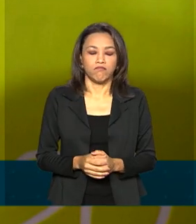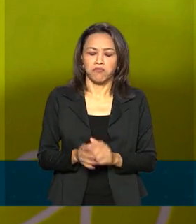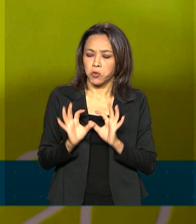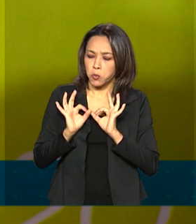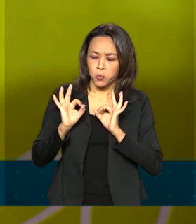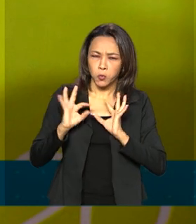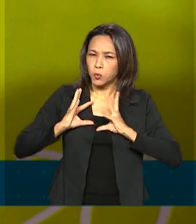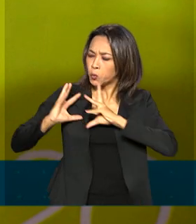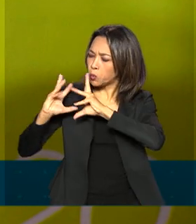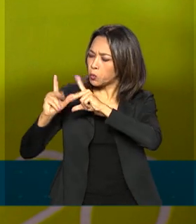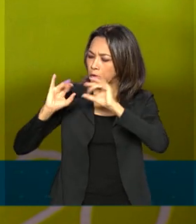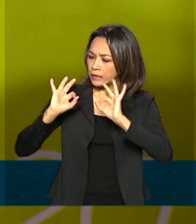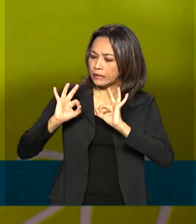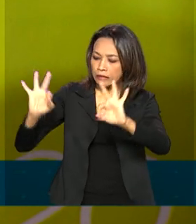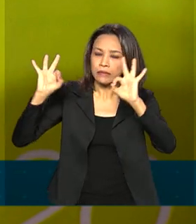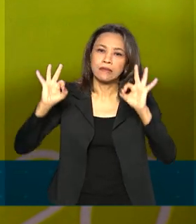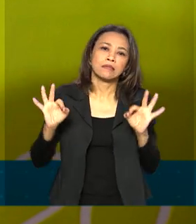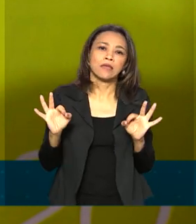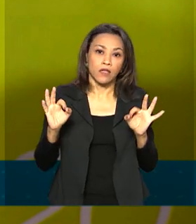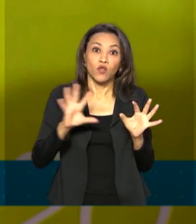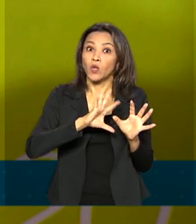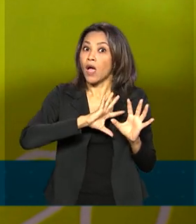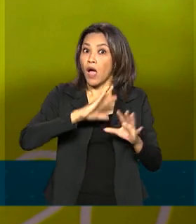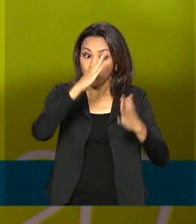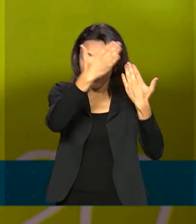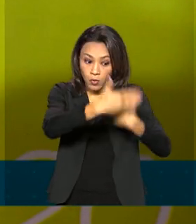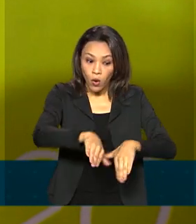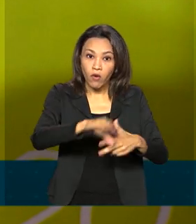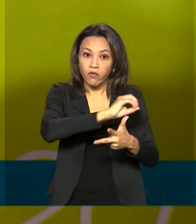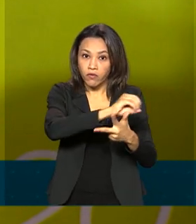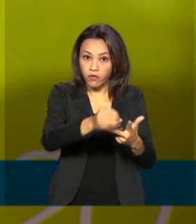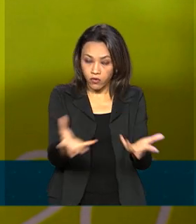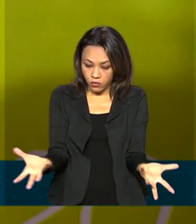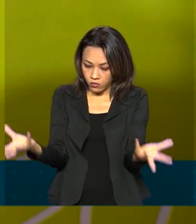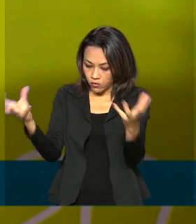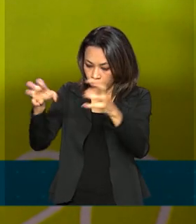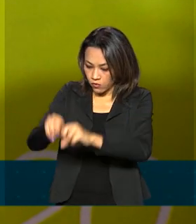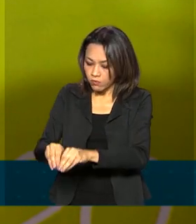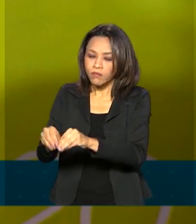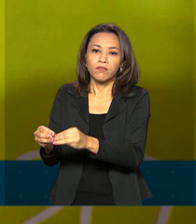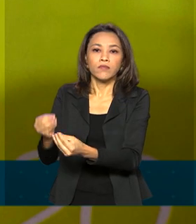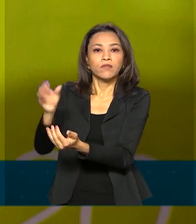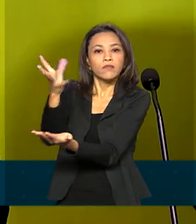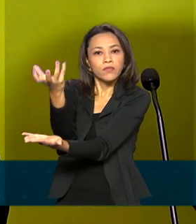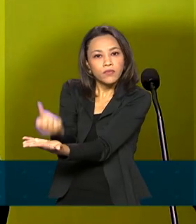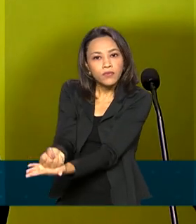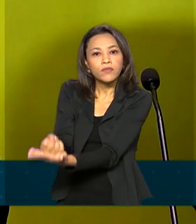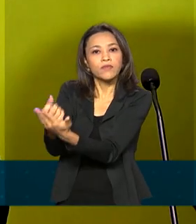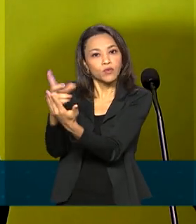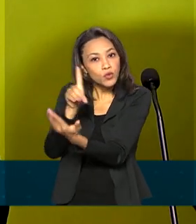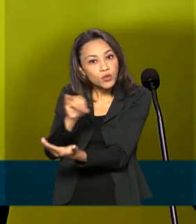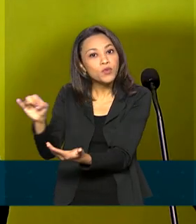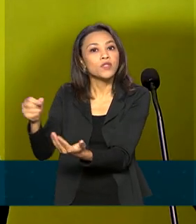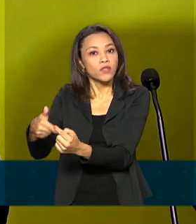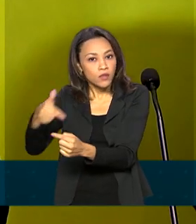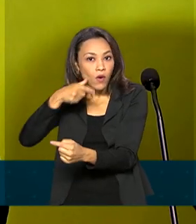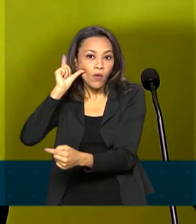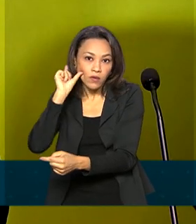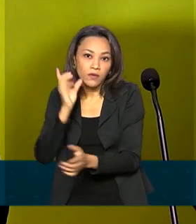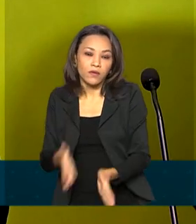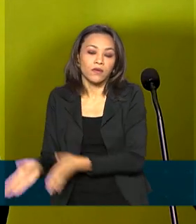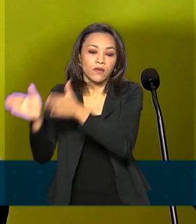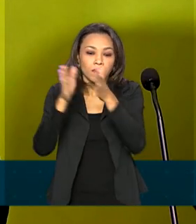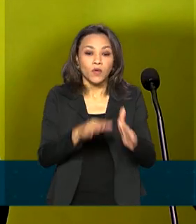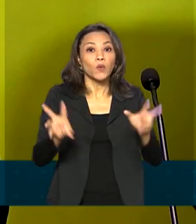ressaltar que a prova foi colocada nos computadores, foi baixada aos computadores no dia de hoje. O tema escolhido para a